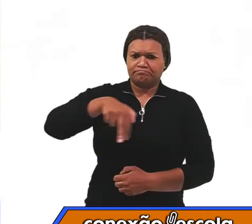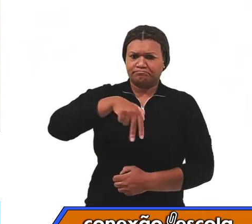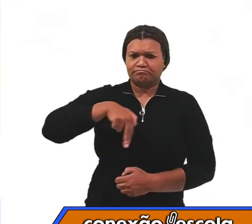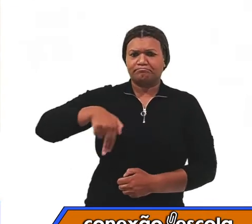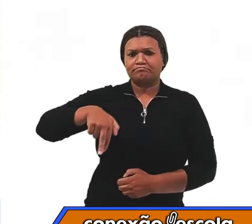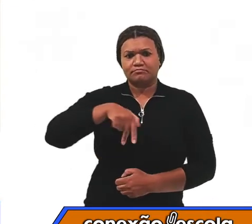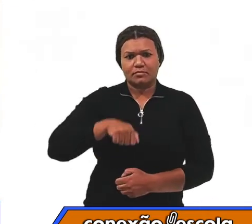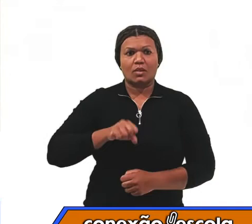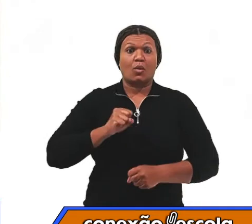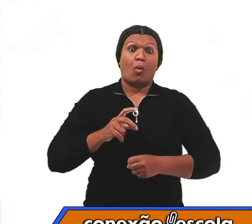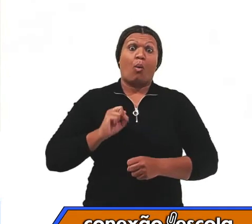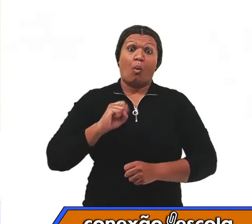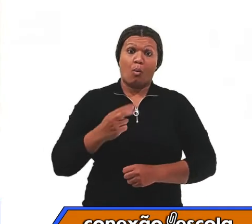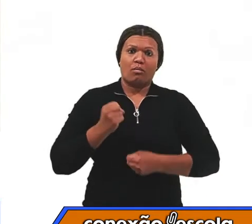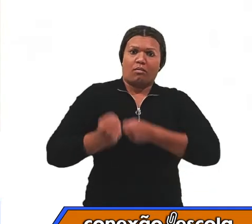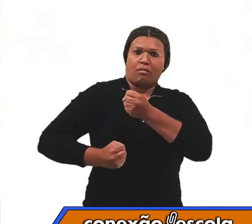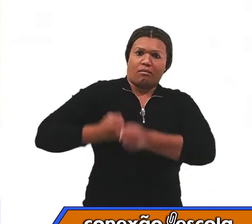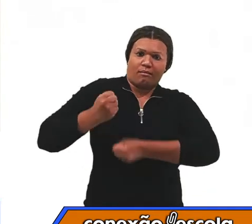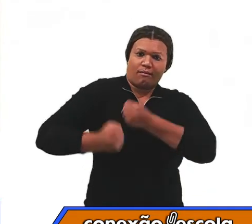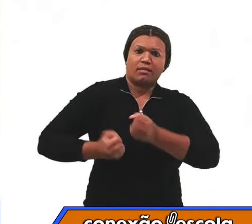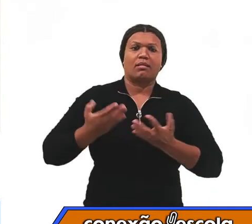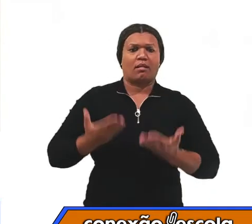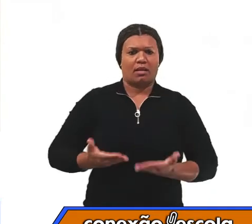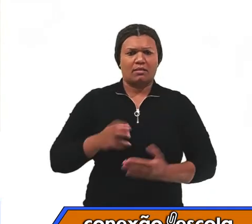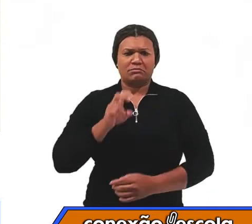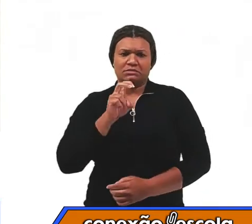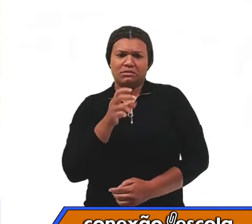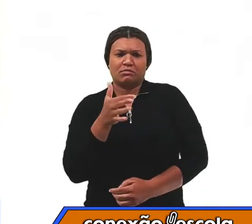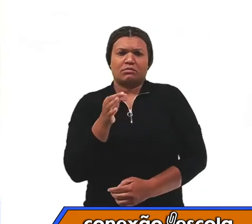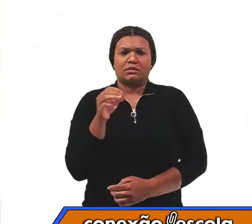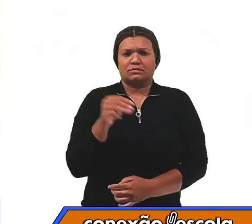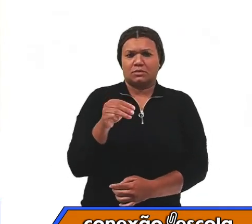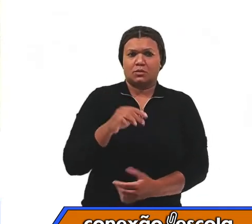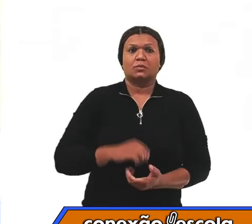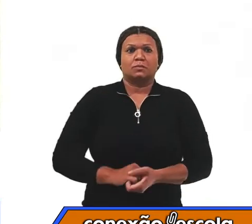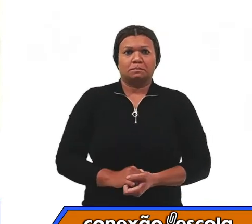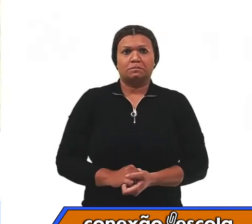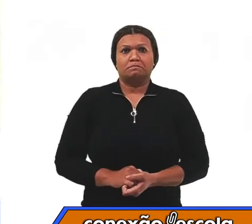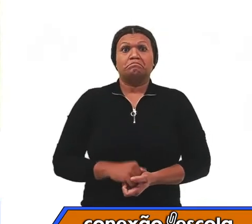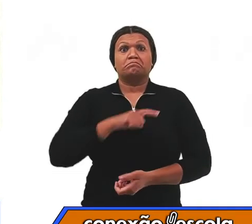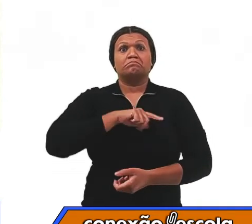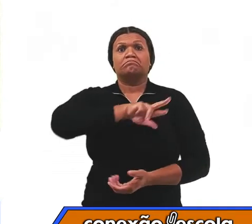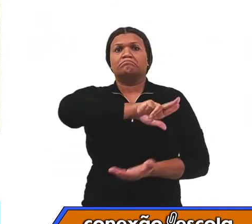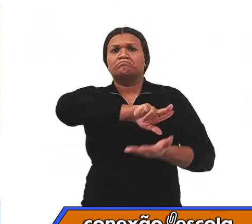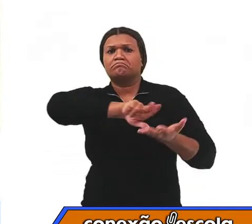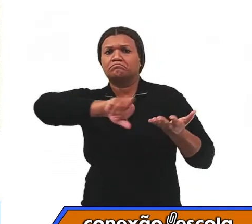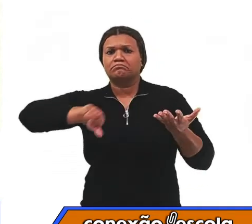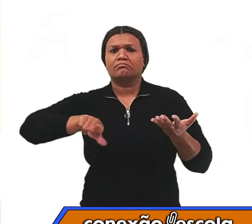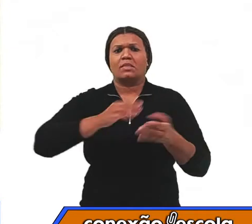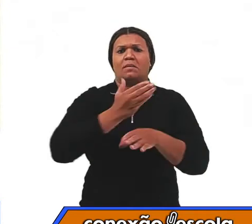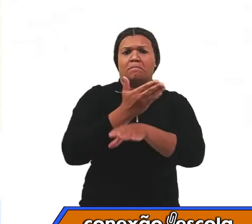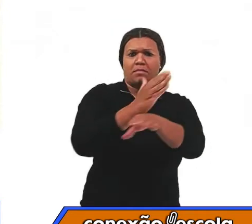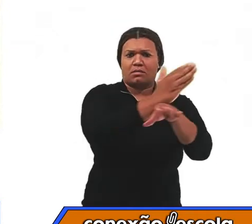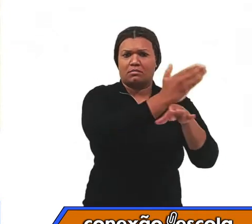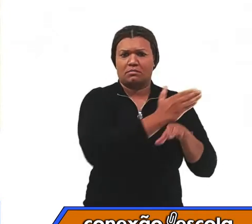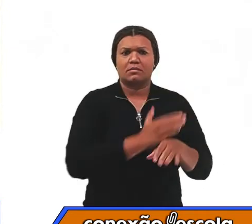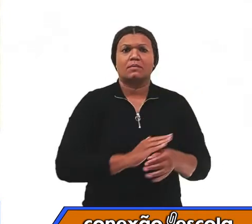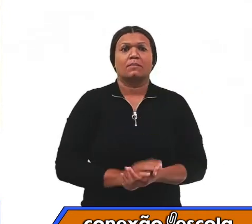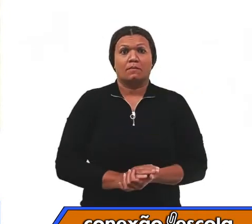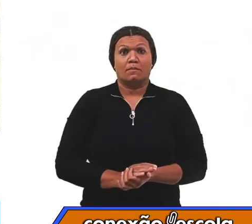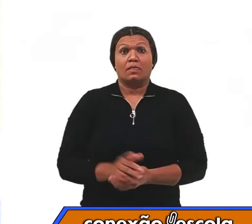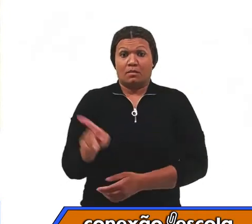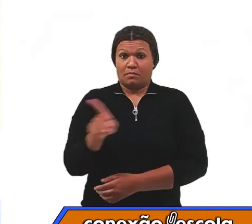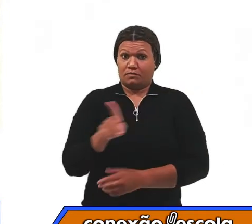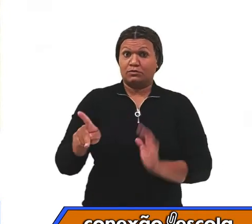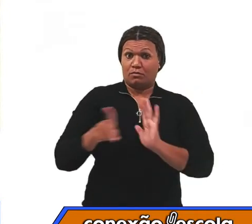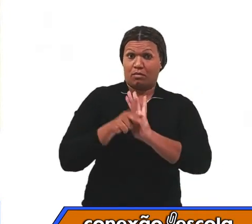por cerca de 5 a 10 minutos. Existem vários tipos de treino e o professor da